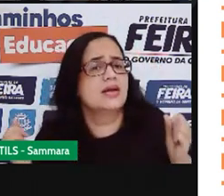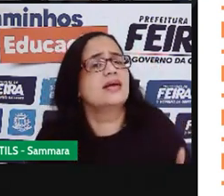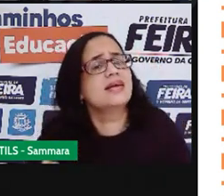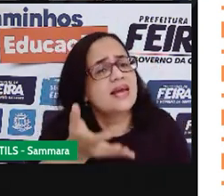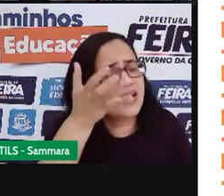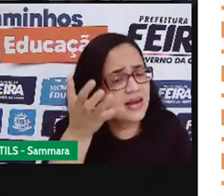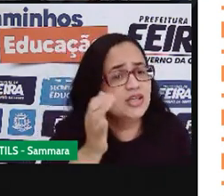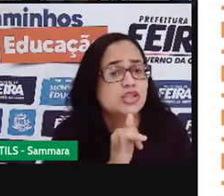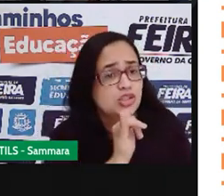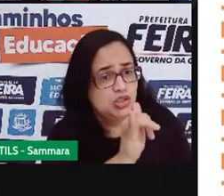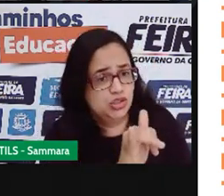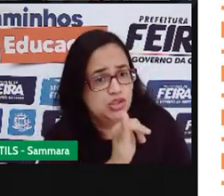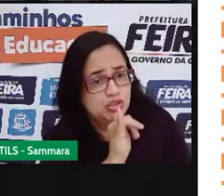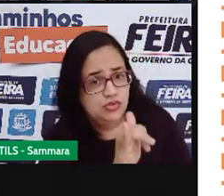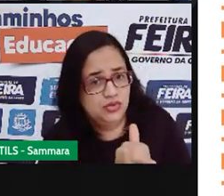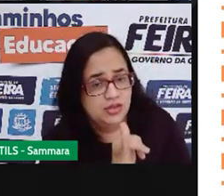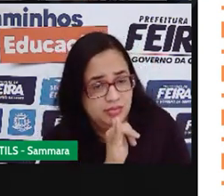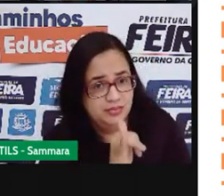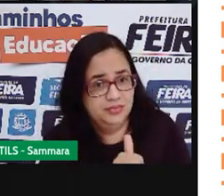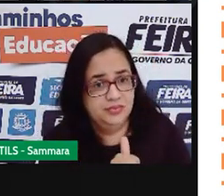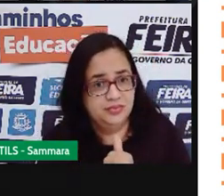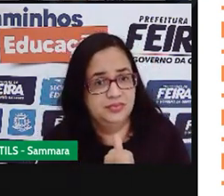você queira divulgar.